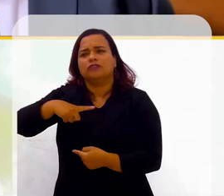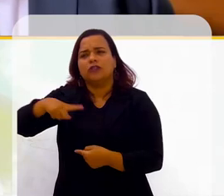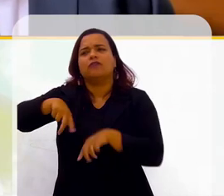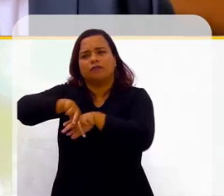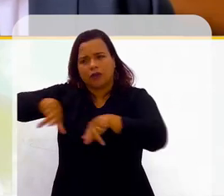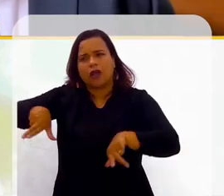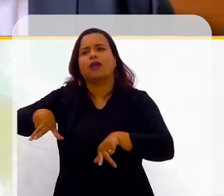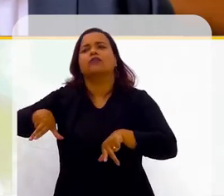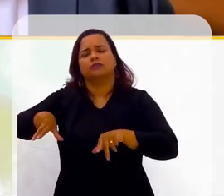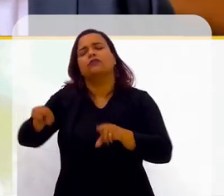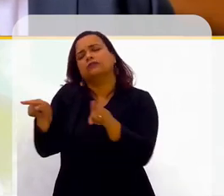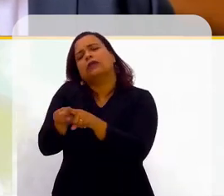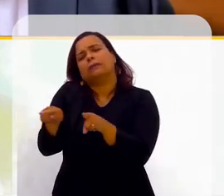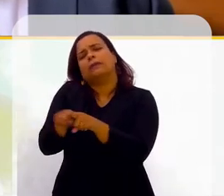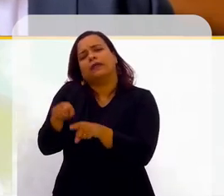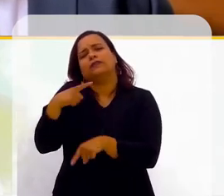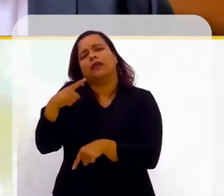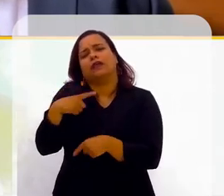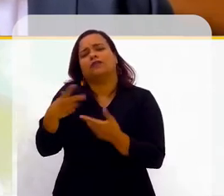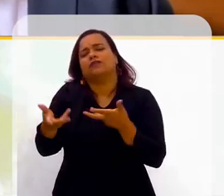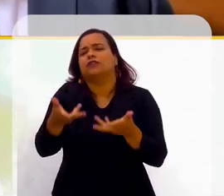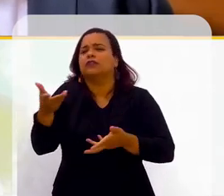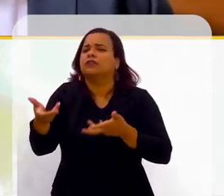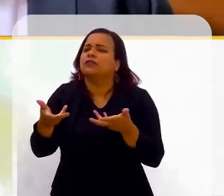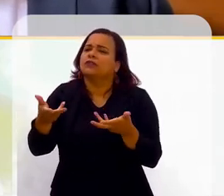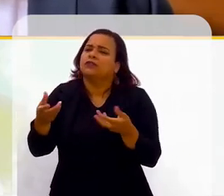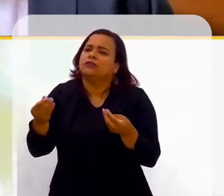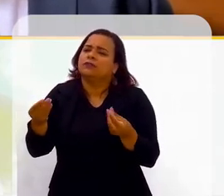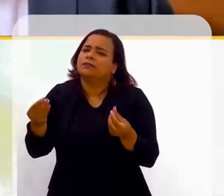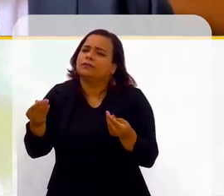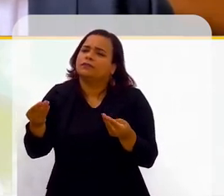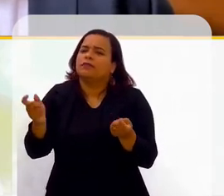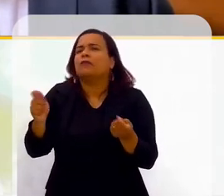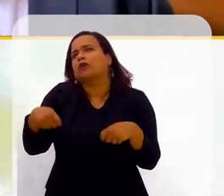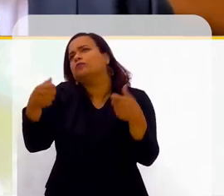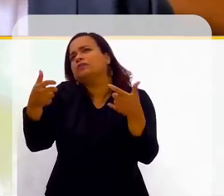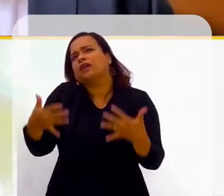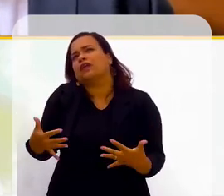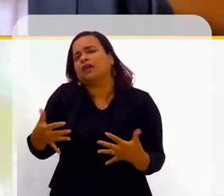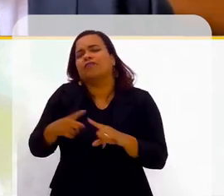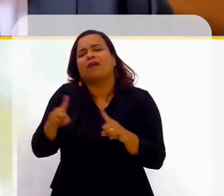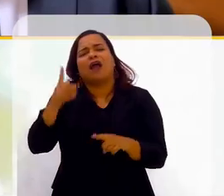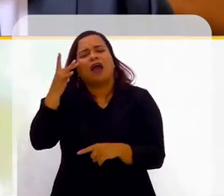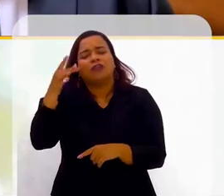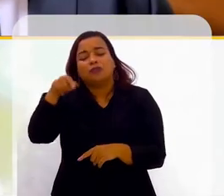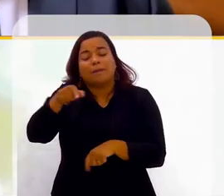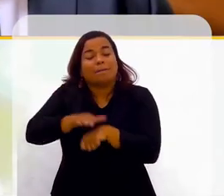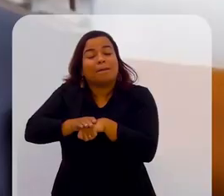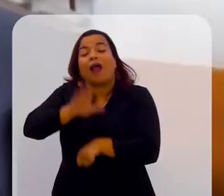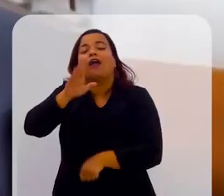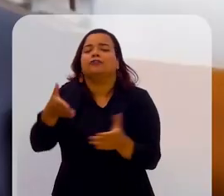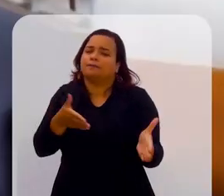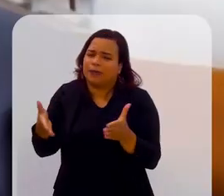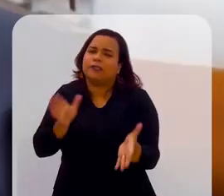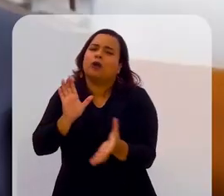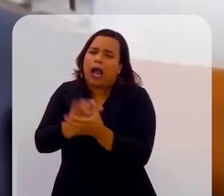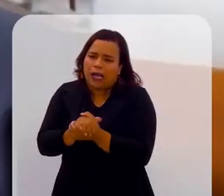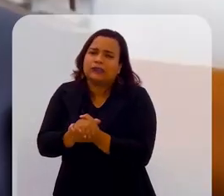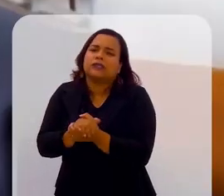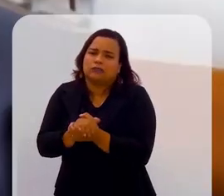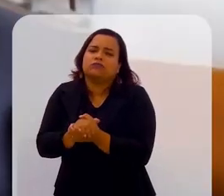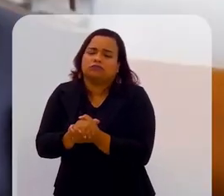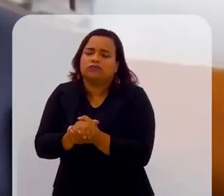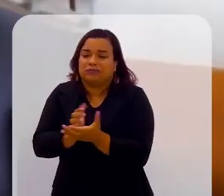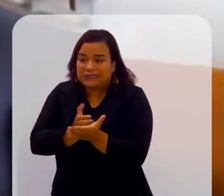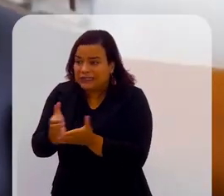momentos que eu poderia comentar, mas eu acho que esse foi algo marcante,